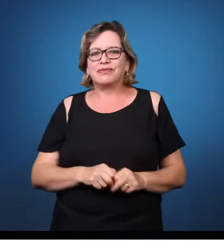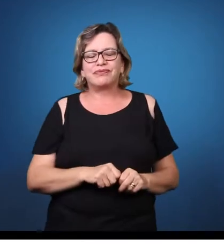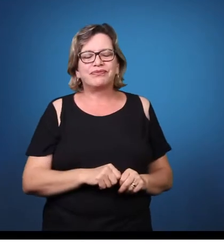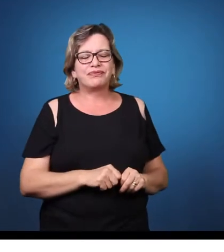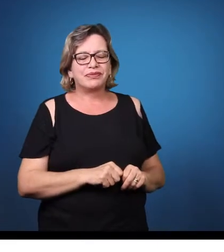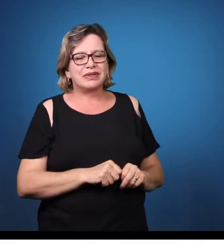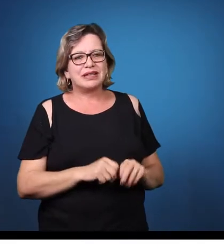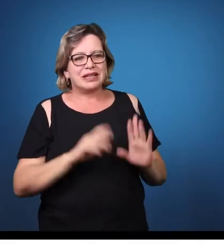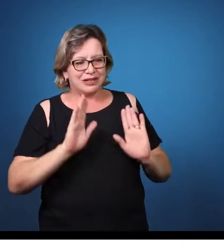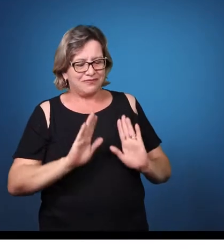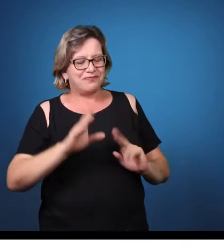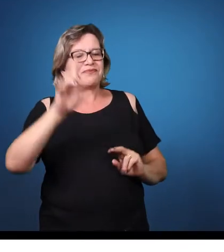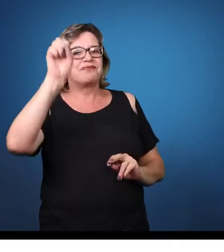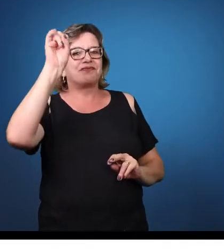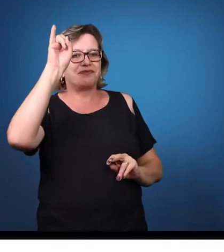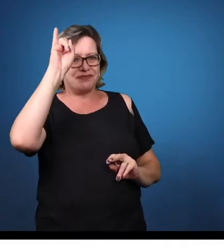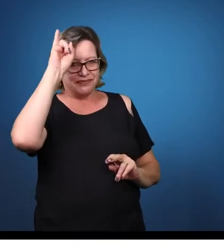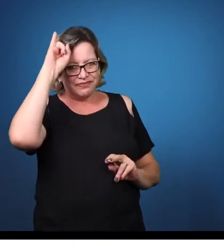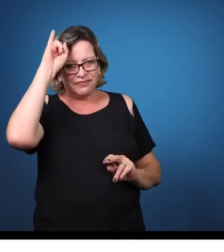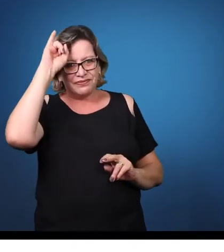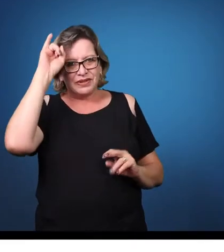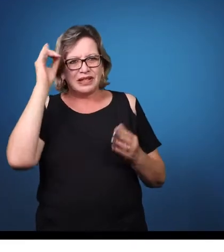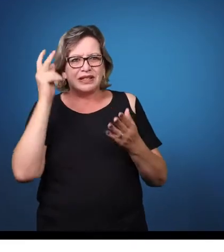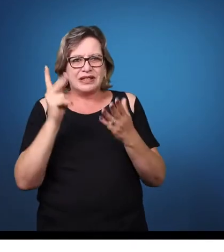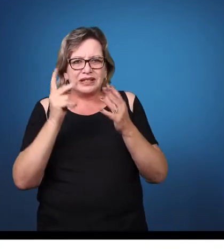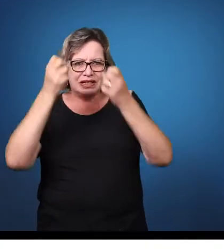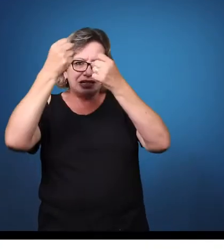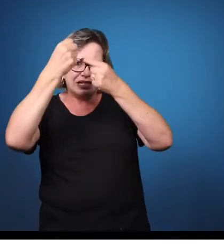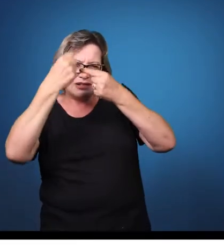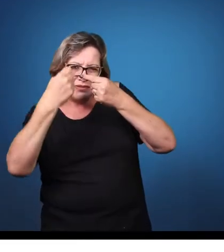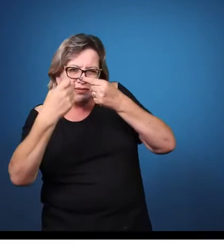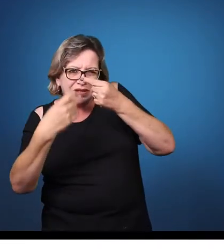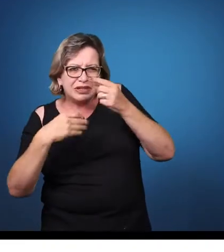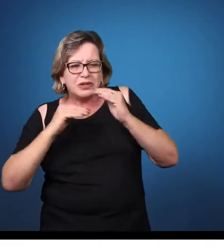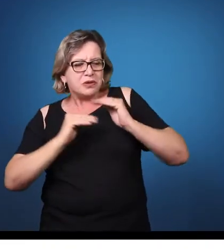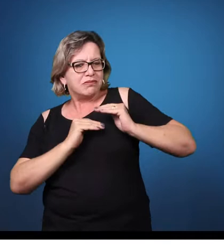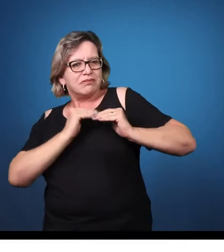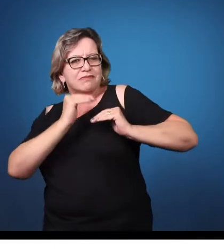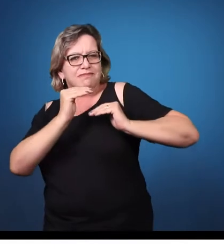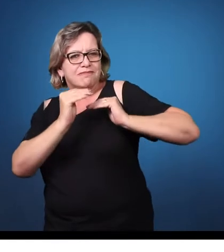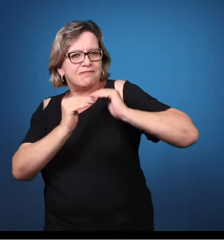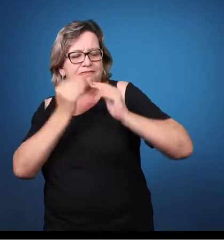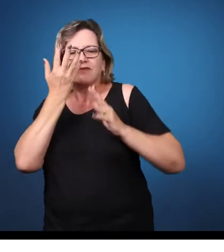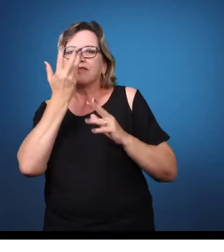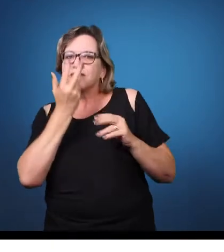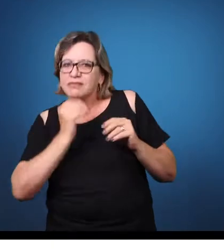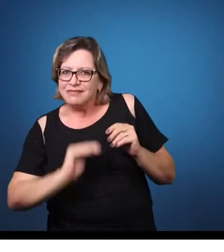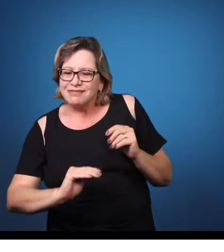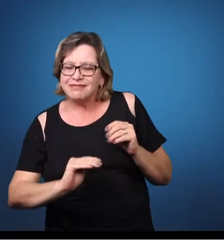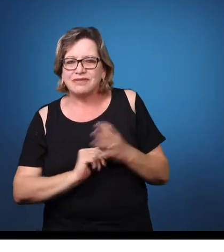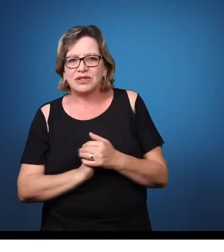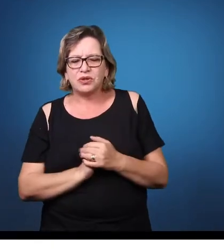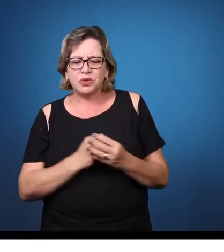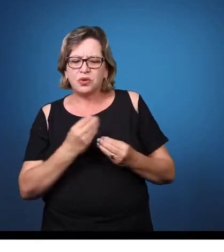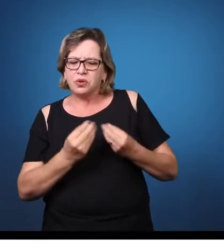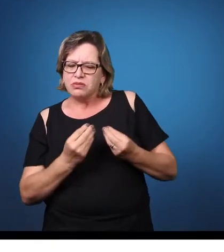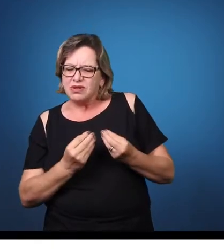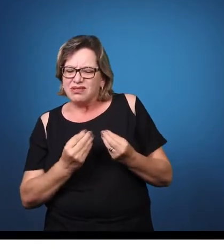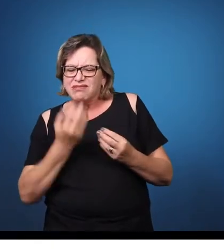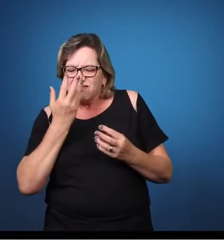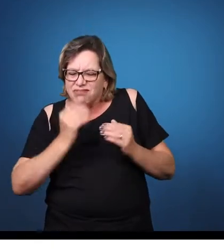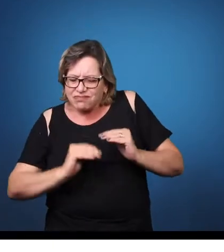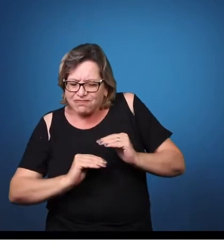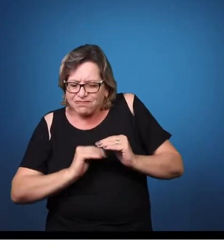intelectual, ela se caracteriza no desenvolvimento da criança. Então, conforme a criança vai se desenvolvendo, você